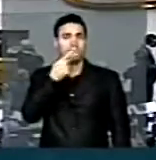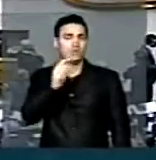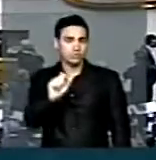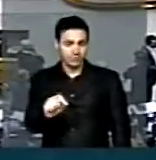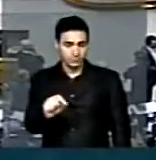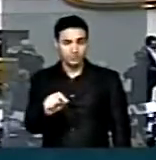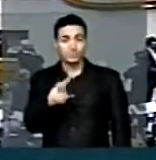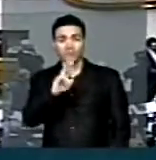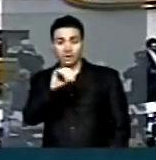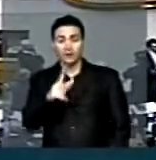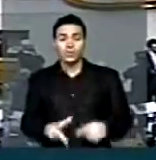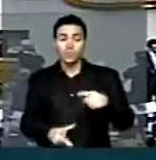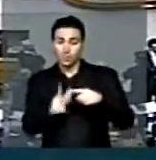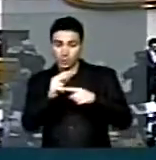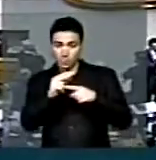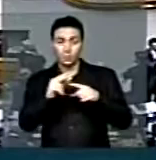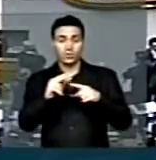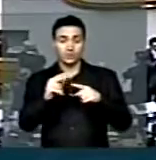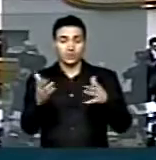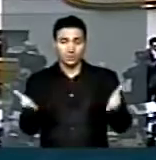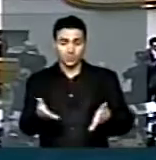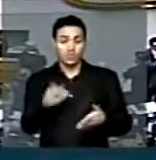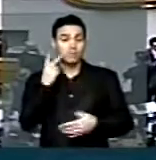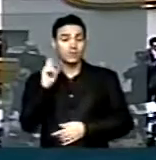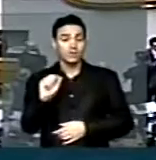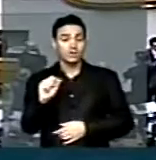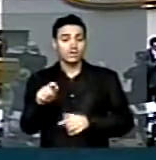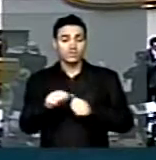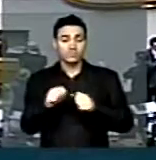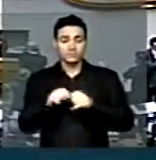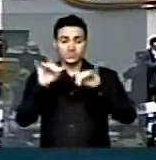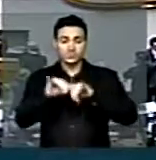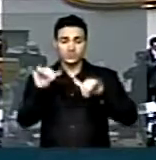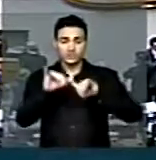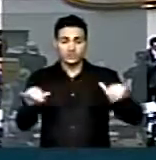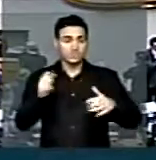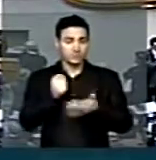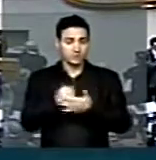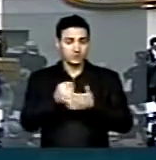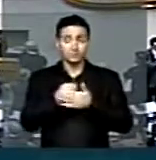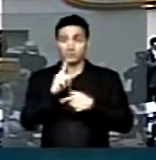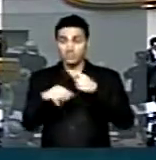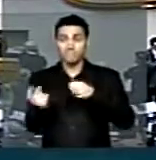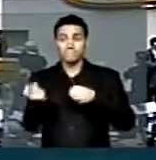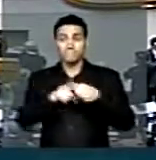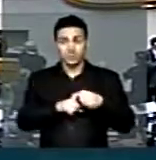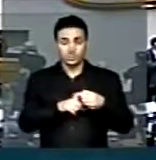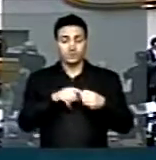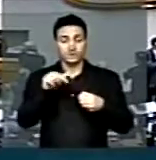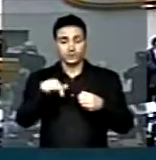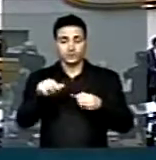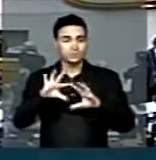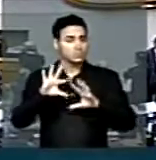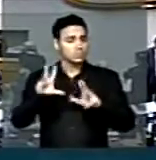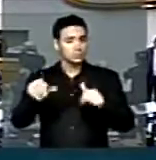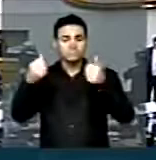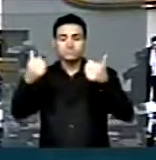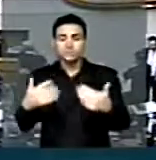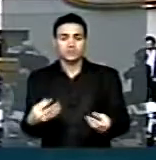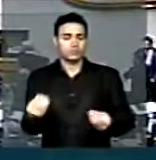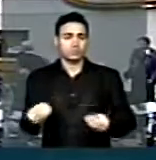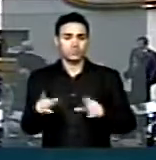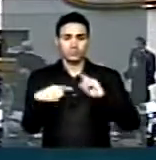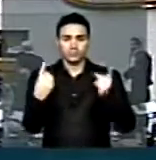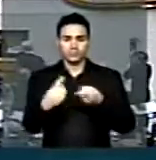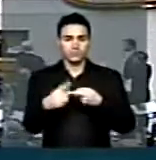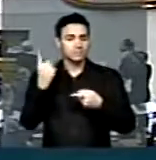Paraná. A gente vai interromper a transmissão daqui do plenário agora para a propaganda partidária obrigatória. Daqui a pouquinho a gente retoma com todos os detalhes desta sessão em